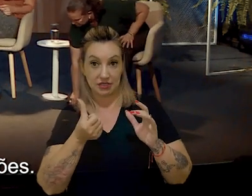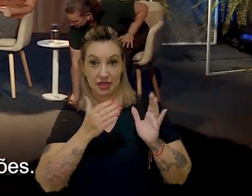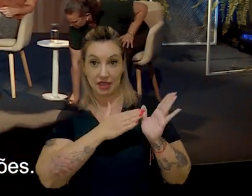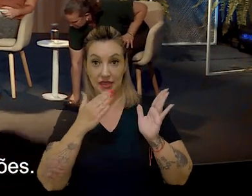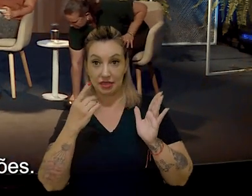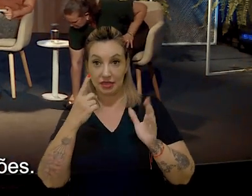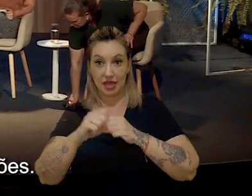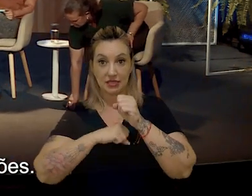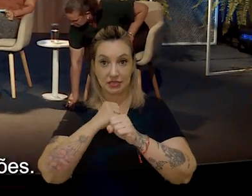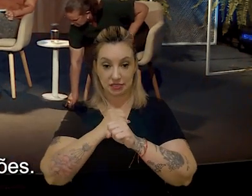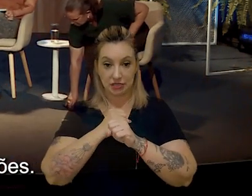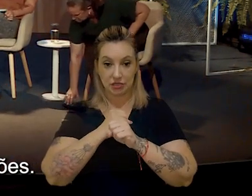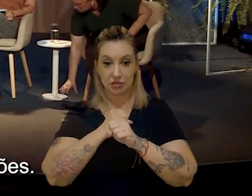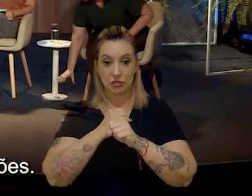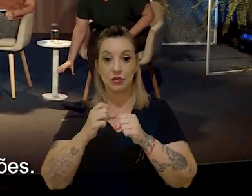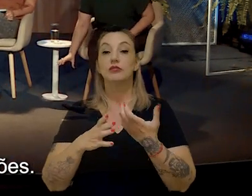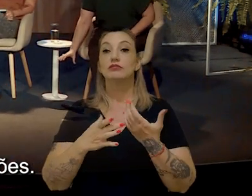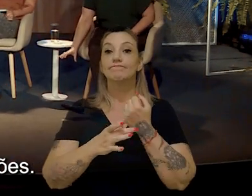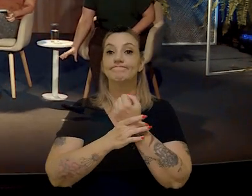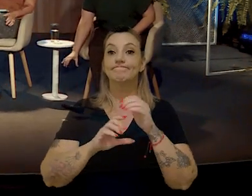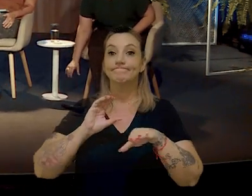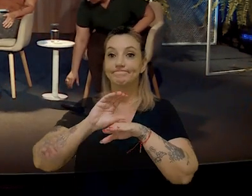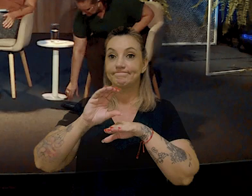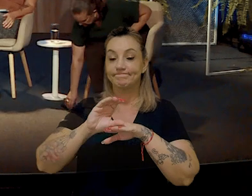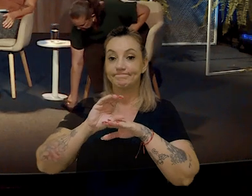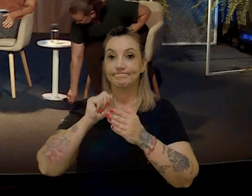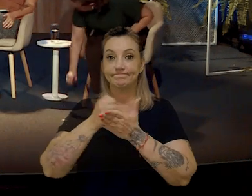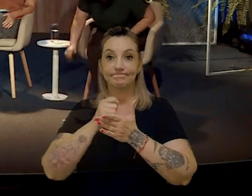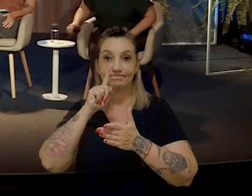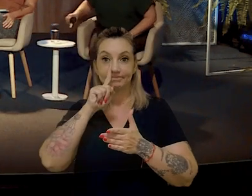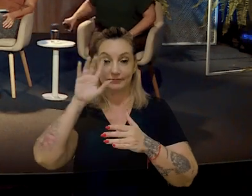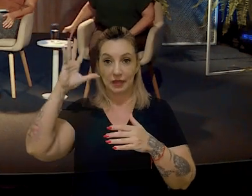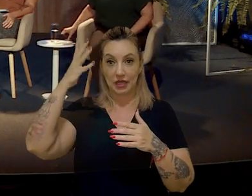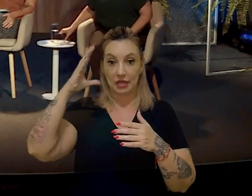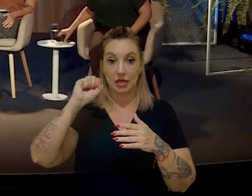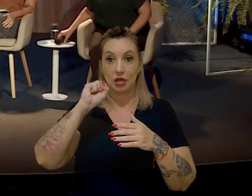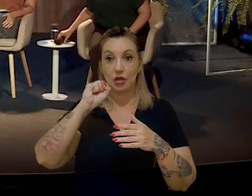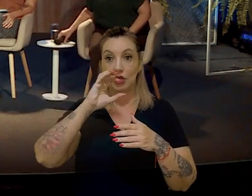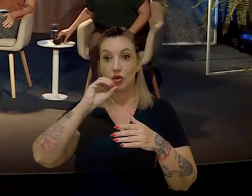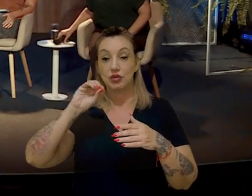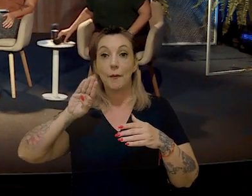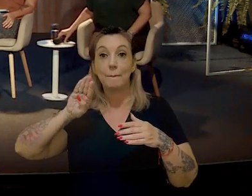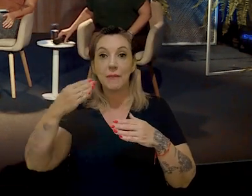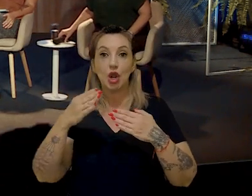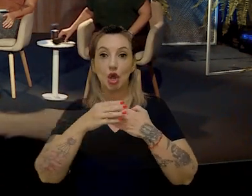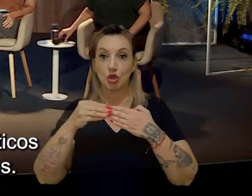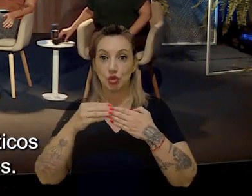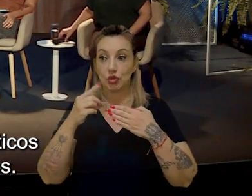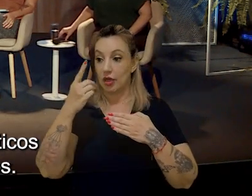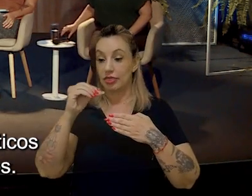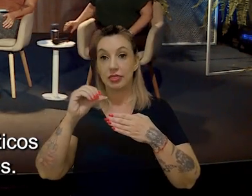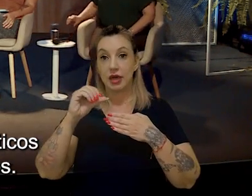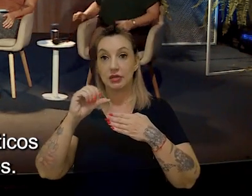10 anos calendário, o mercado segurador pagou em indenizações referentes a riscos climáticos 800 bilhões de dólares, 10 anos,